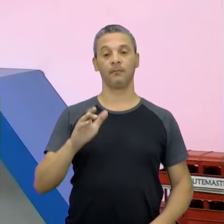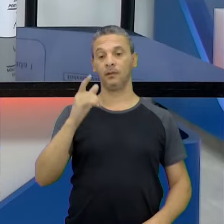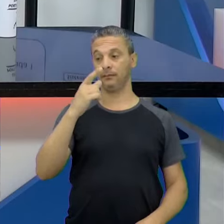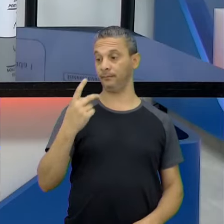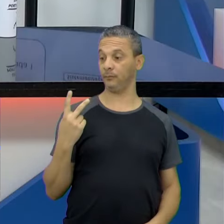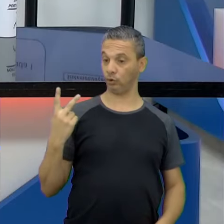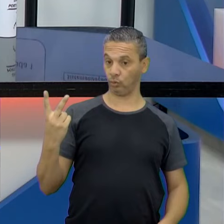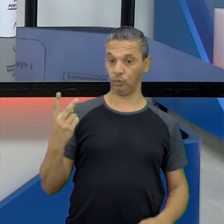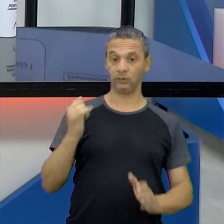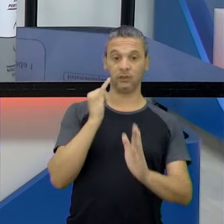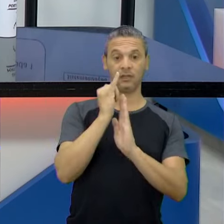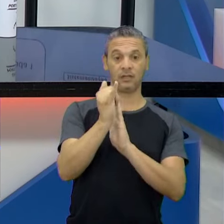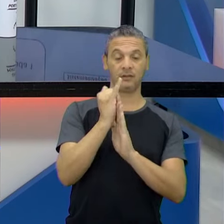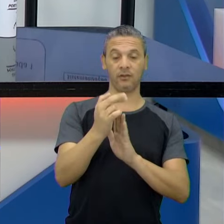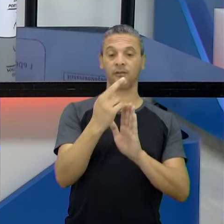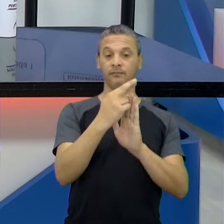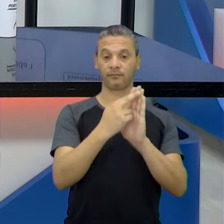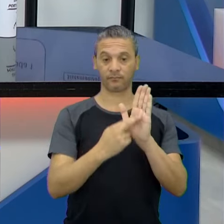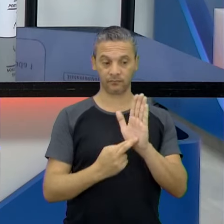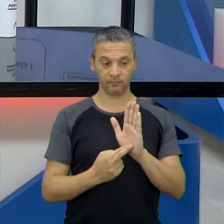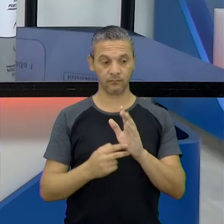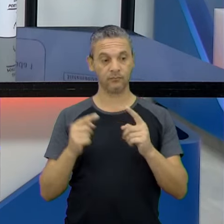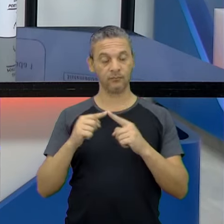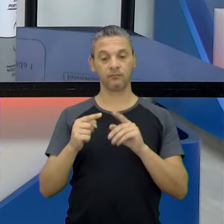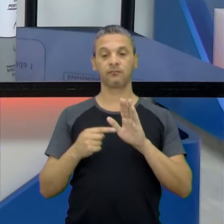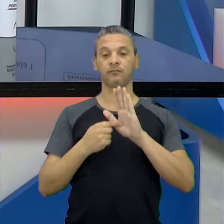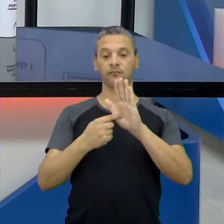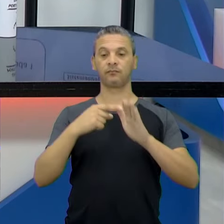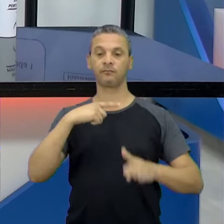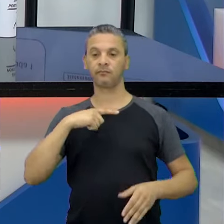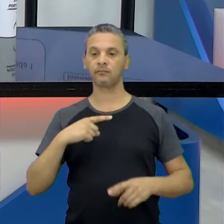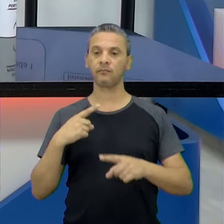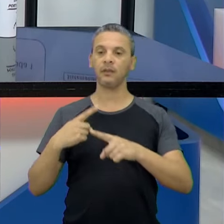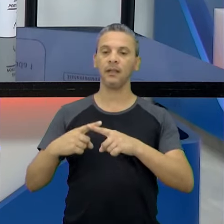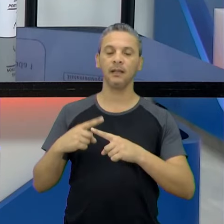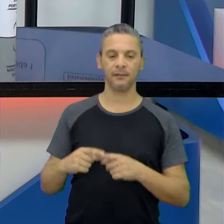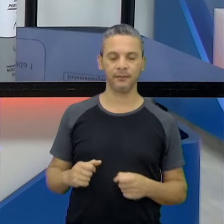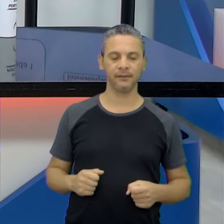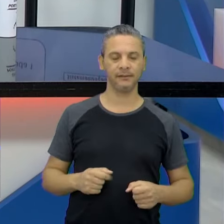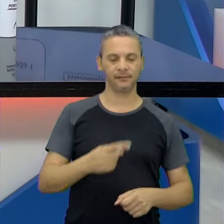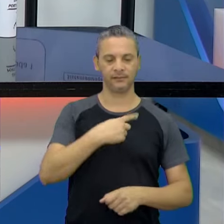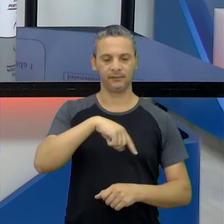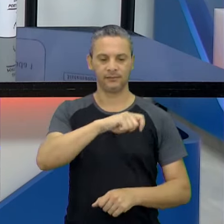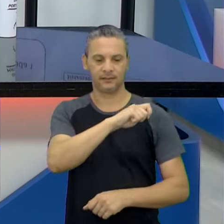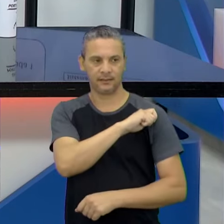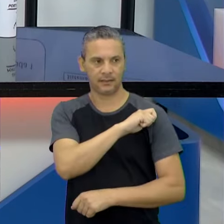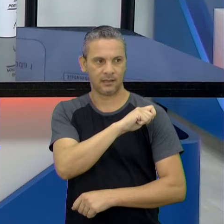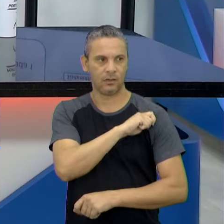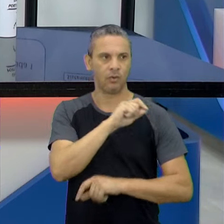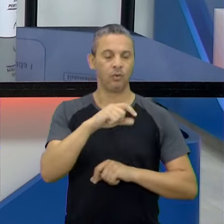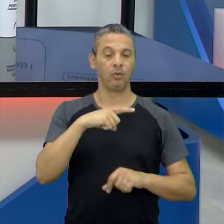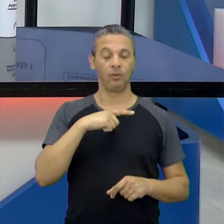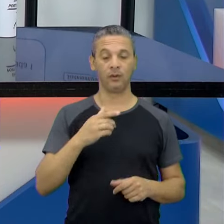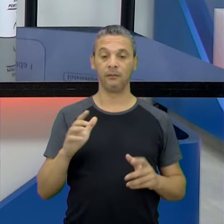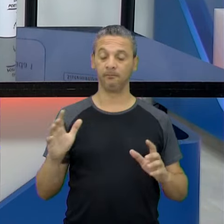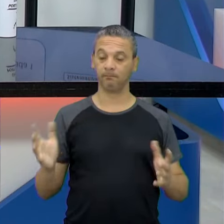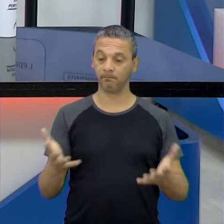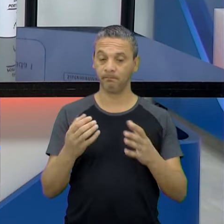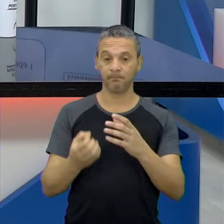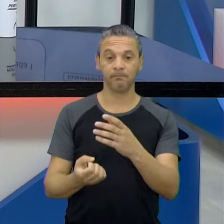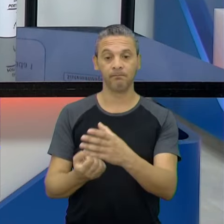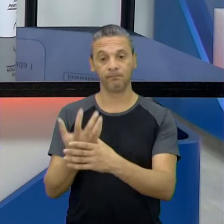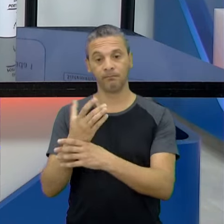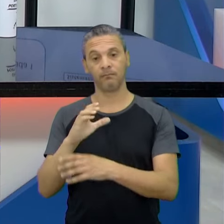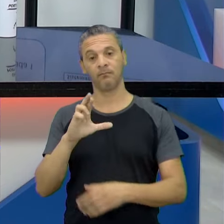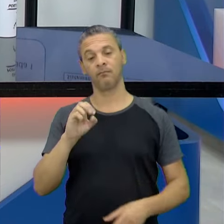duas são exatamente aquilo que eu queria mostrar para eles. Por quê? Porque os nossos estudantes, eles produzirão